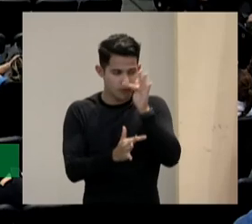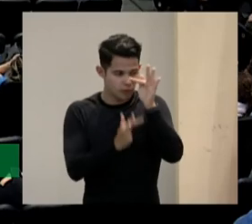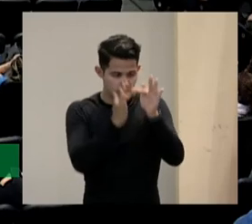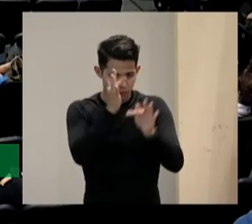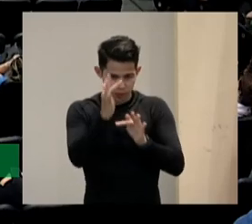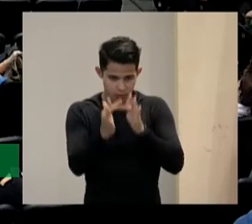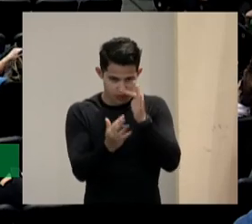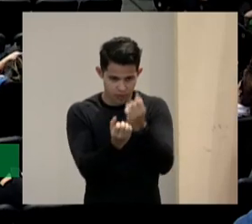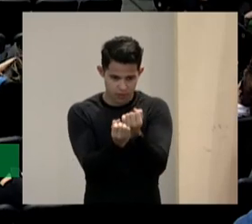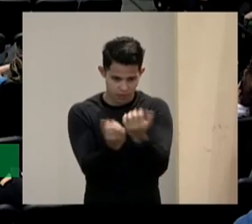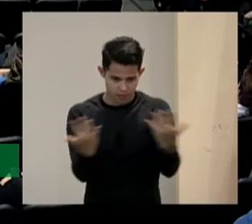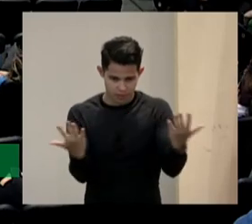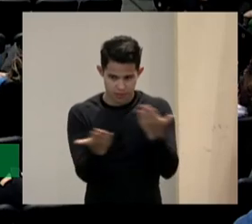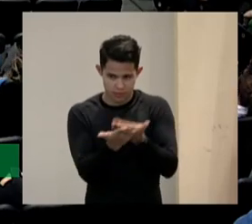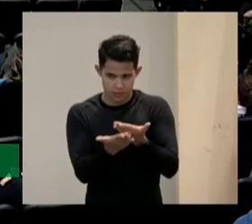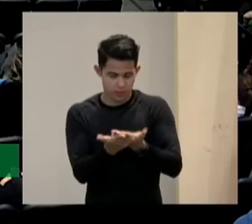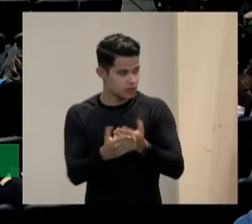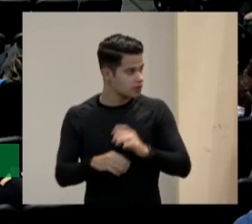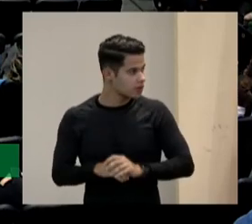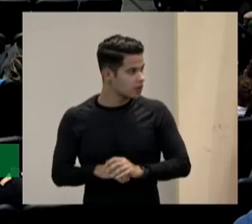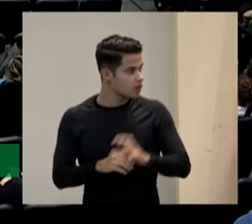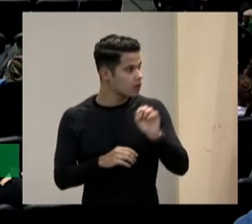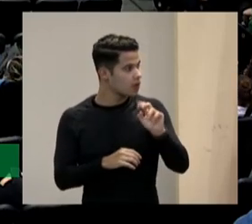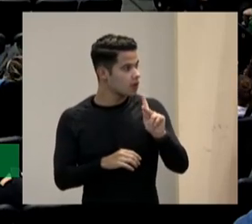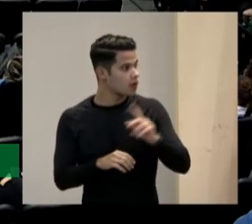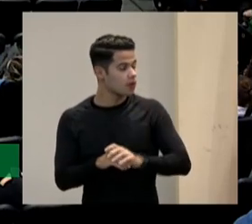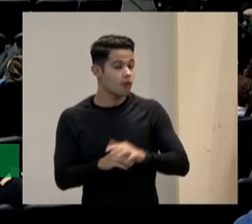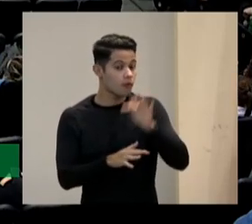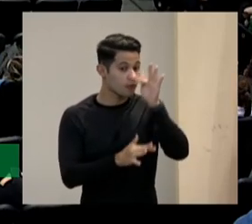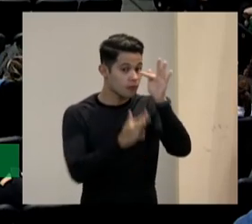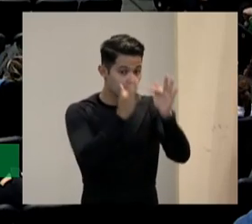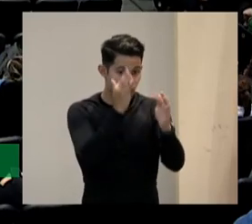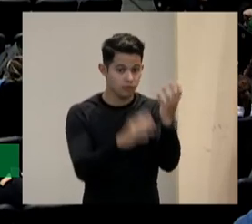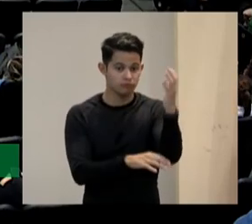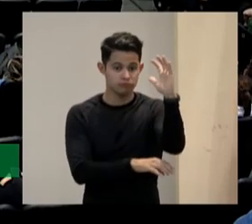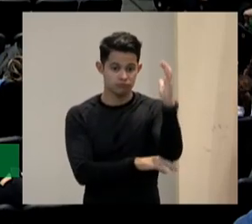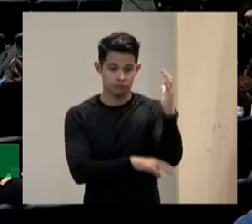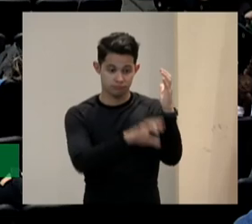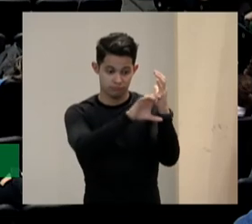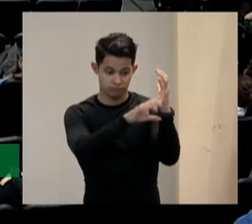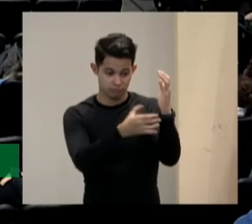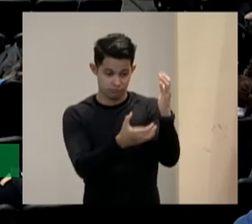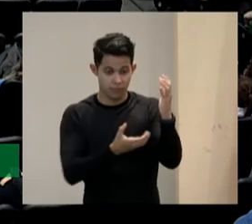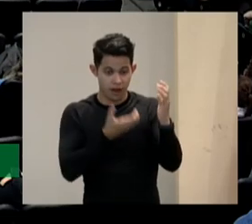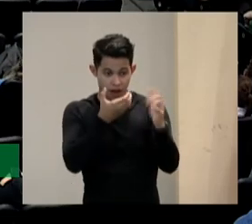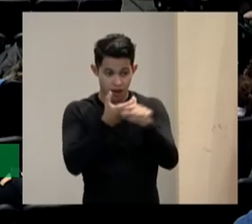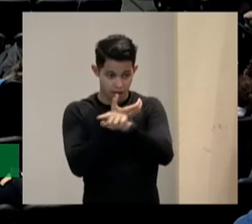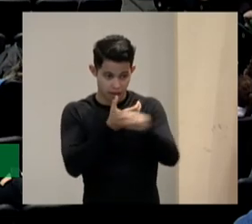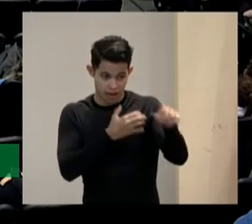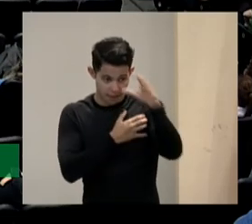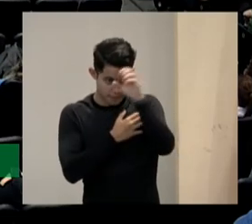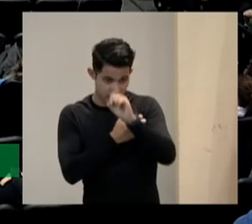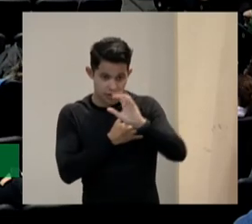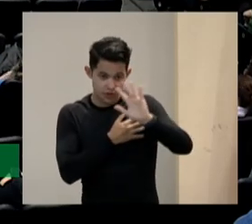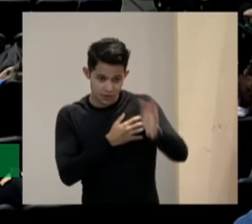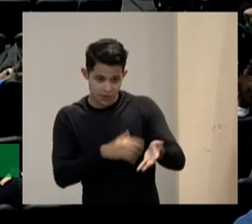frutos tá bom bem vamos trabalhar flores e os frutos vocês não aprenderam daí olha